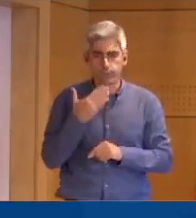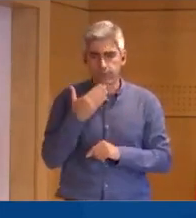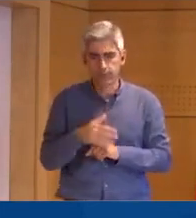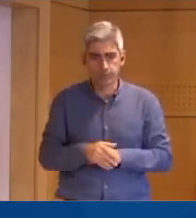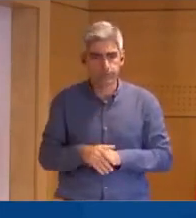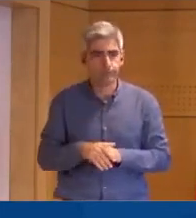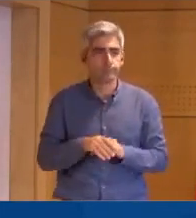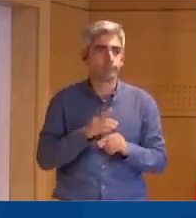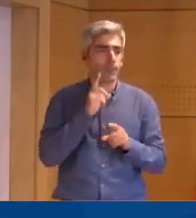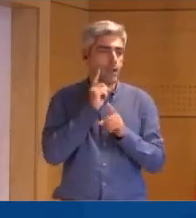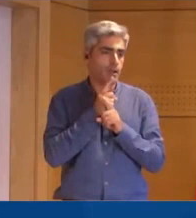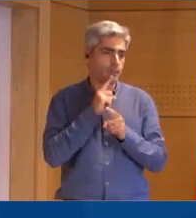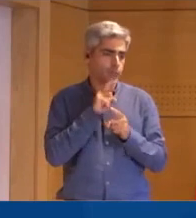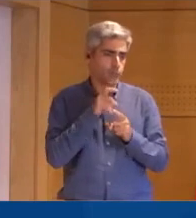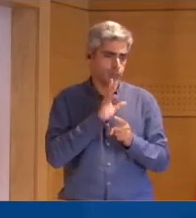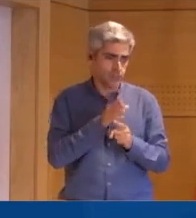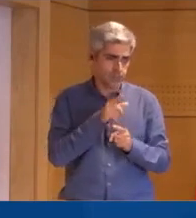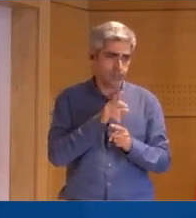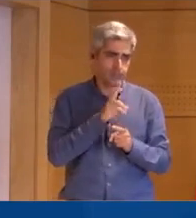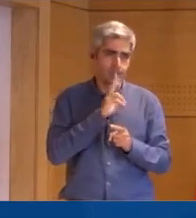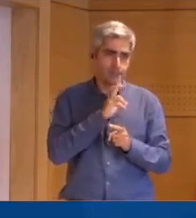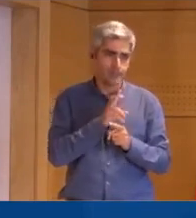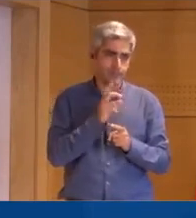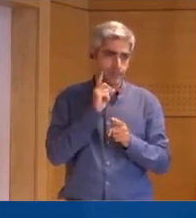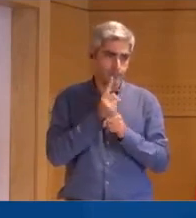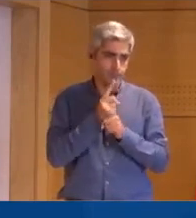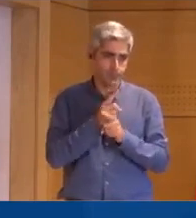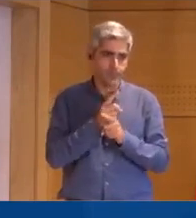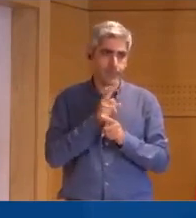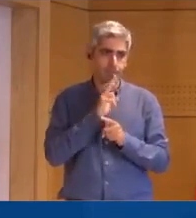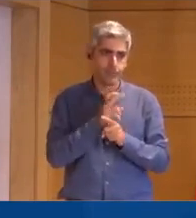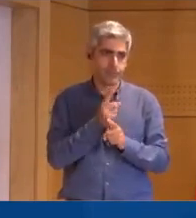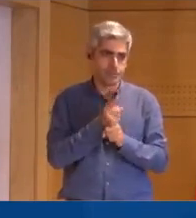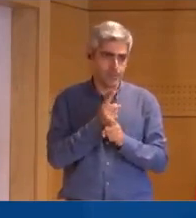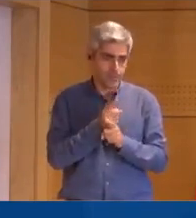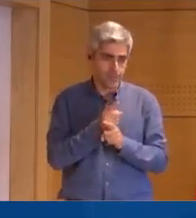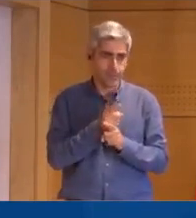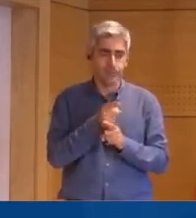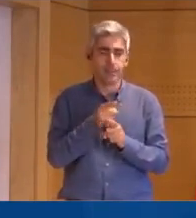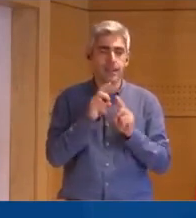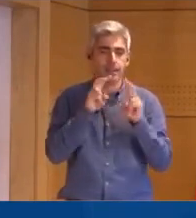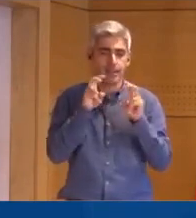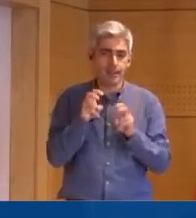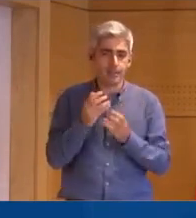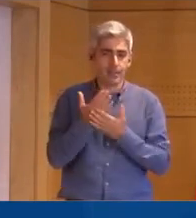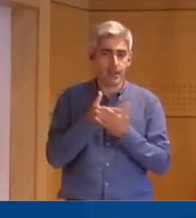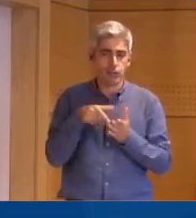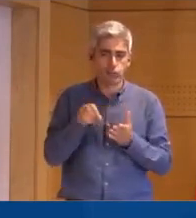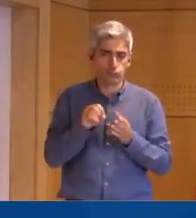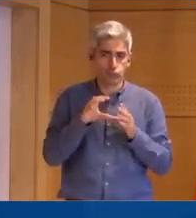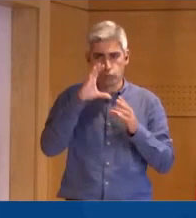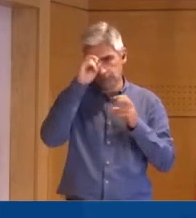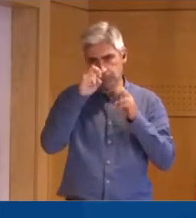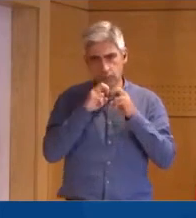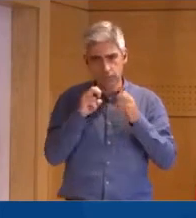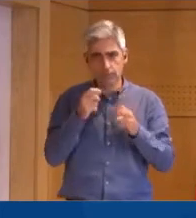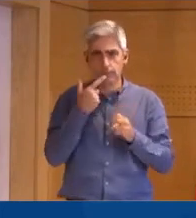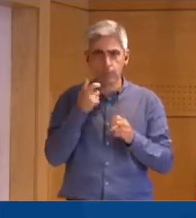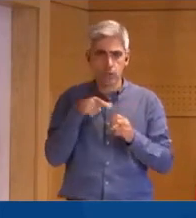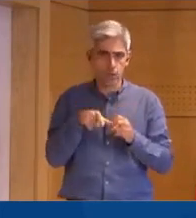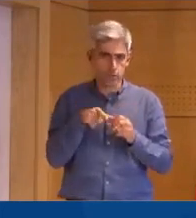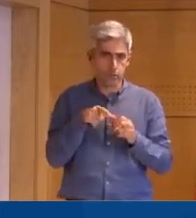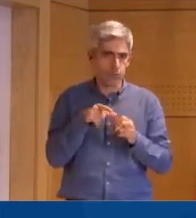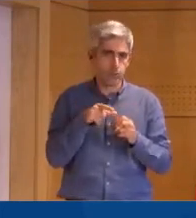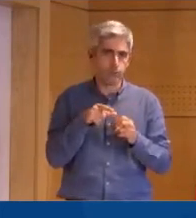Muito bem. A insistência na pergunta também tem que ter como correspondência à insistência na resposta. As matérias que não são tratadas no Conselho de Ministros não são